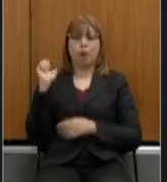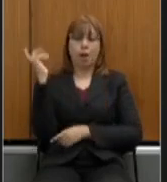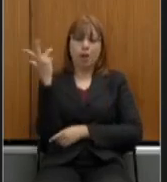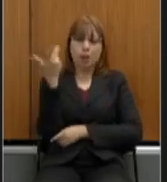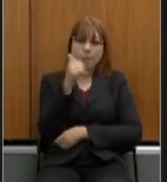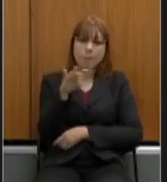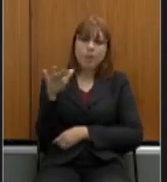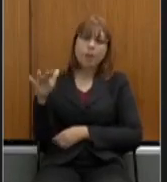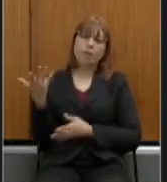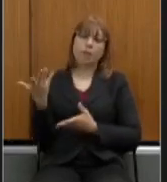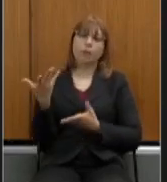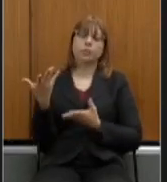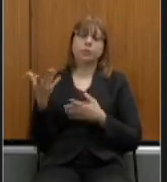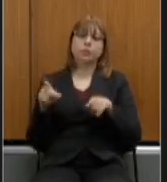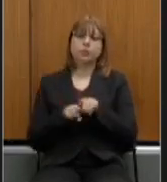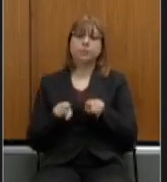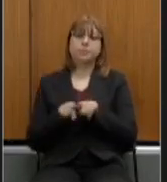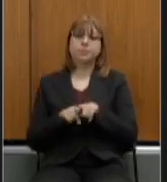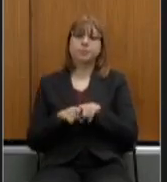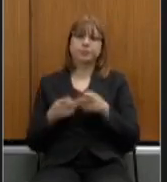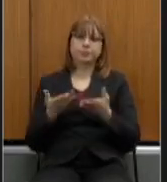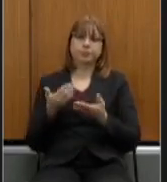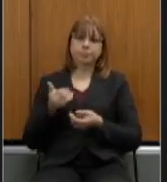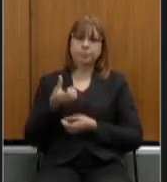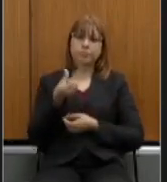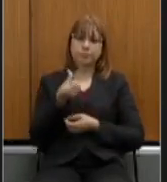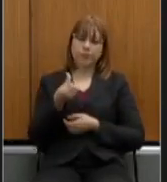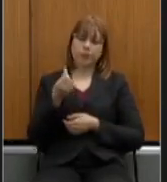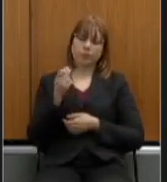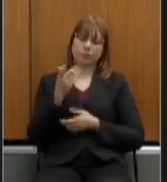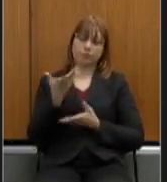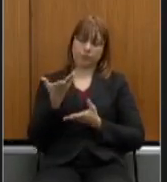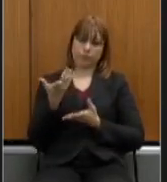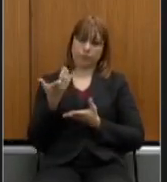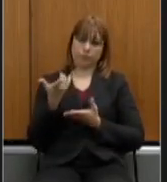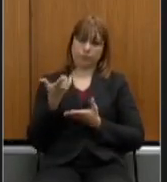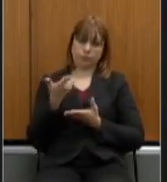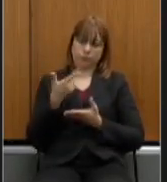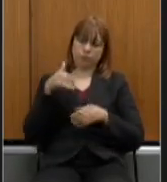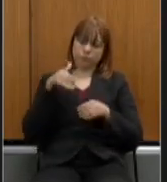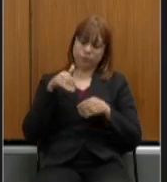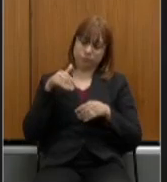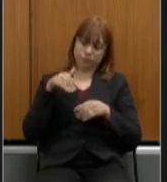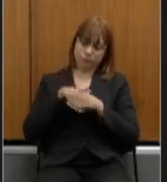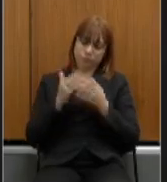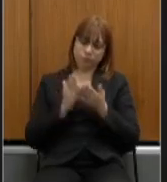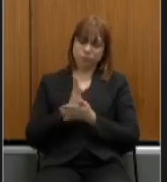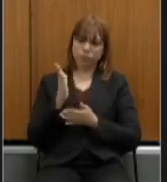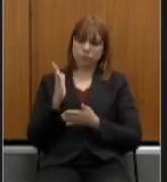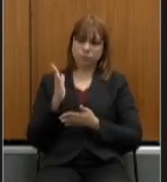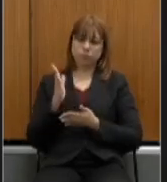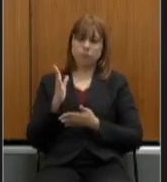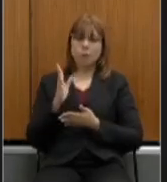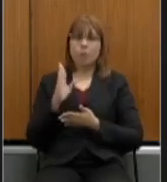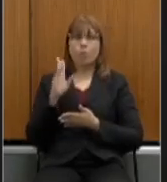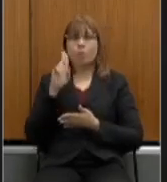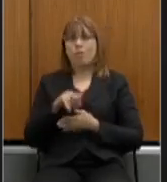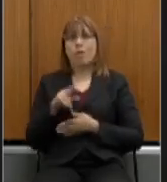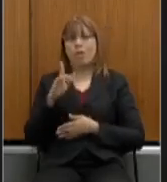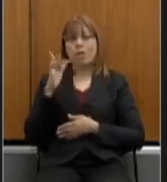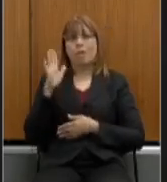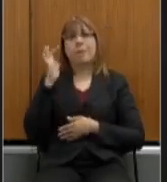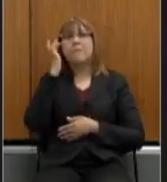já estou cumprindo meu sexto mandato mas havia uma necessidade não para facilitar os descuidos com o meio ambiente